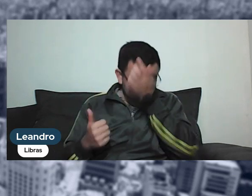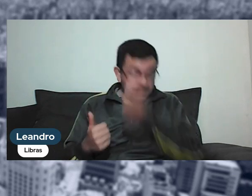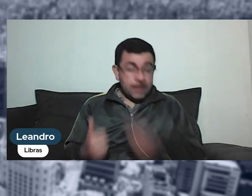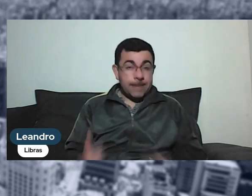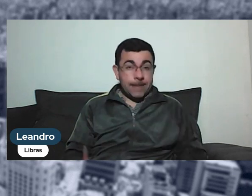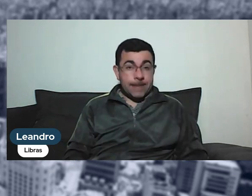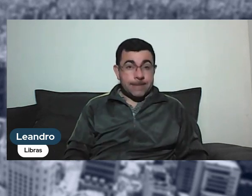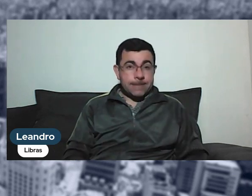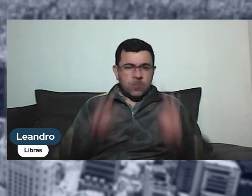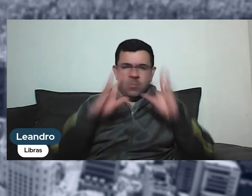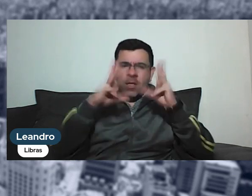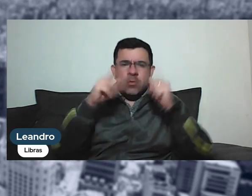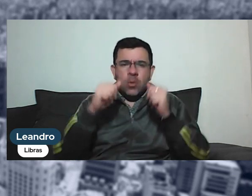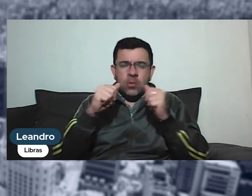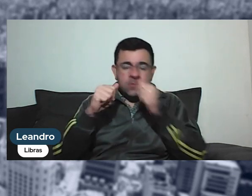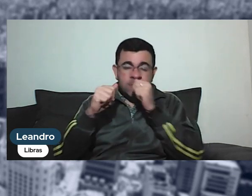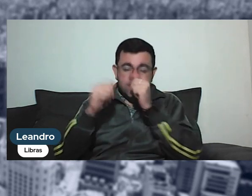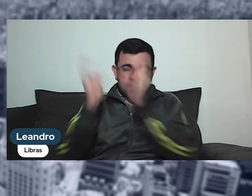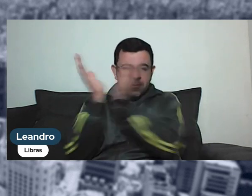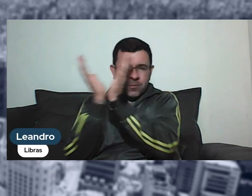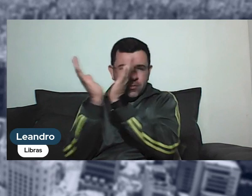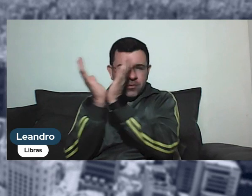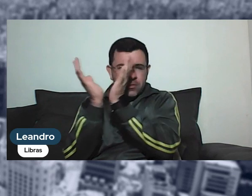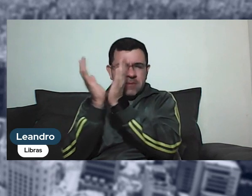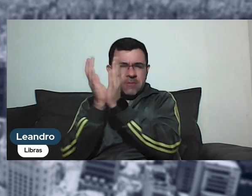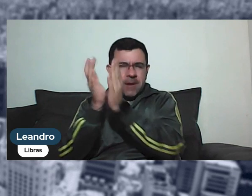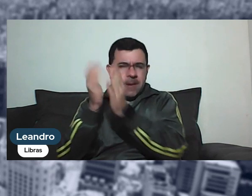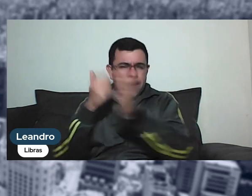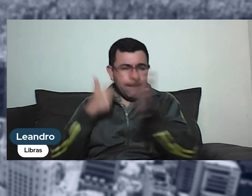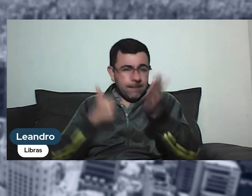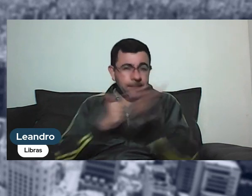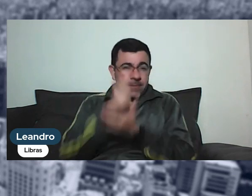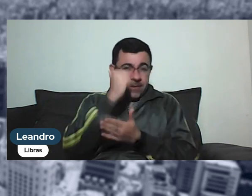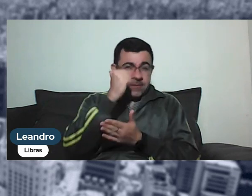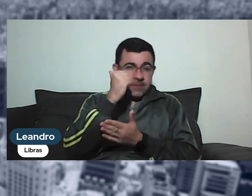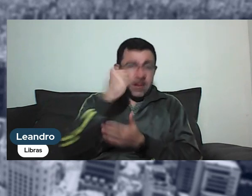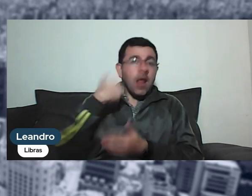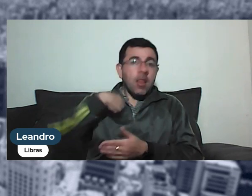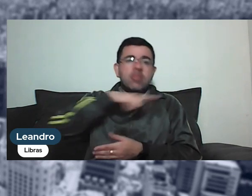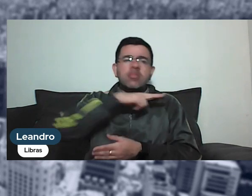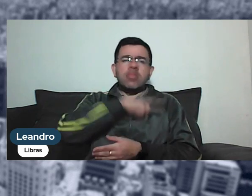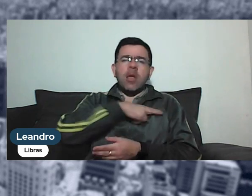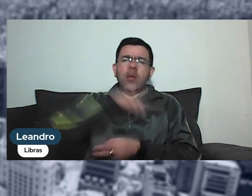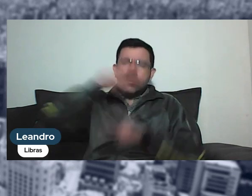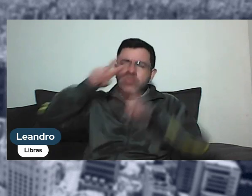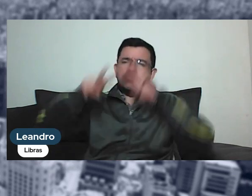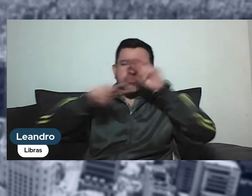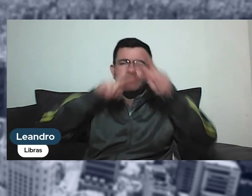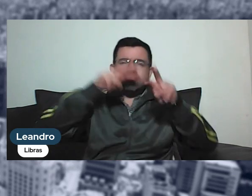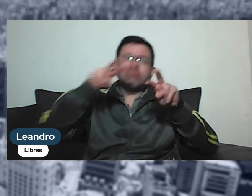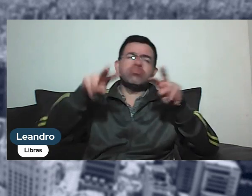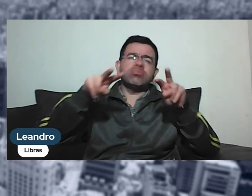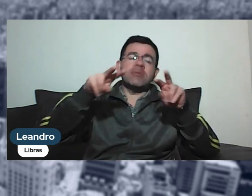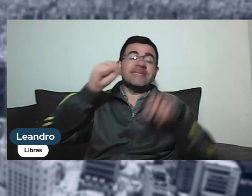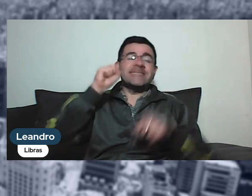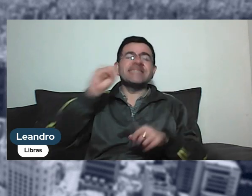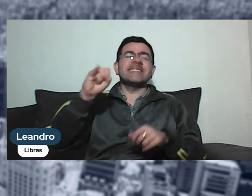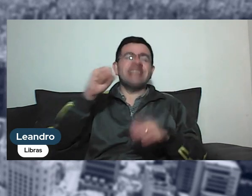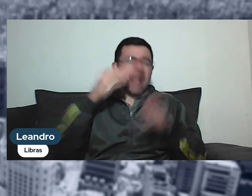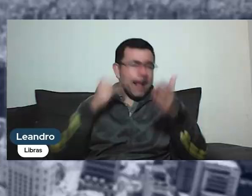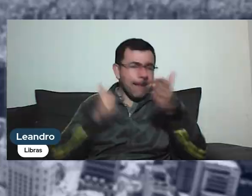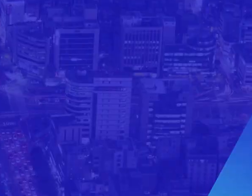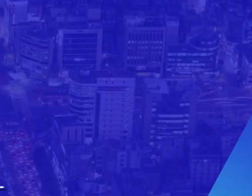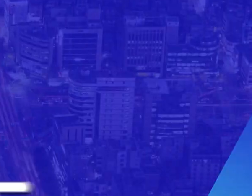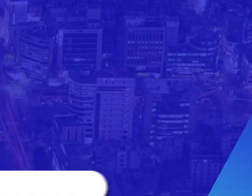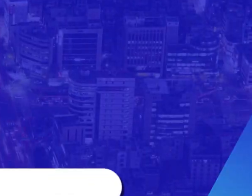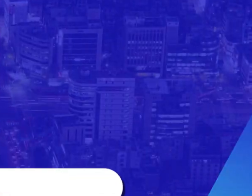pelos membros do Conselho Nacional Fazendário. Vamos continuar acompanhando tudo isso e, tendo novidade, traremos para